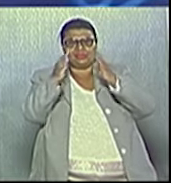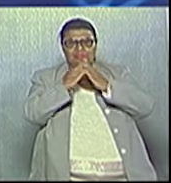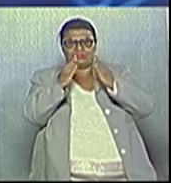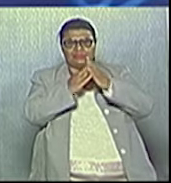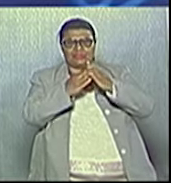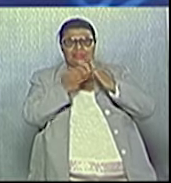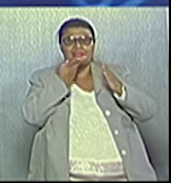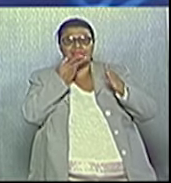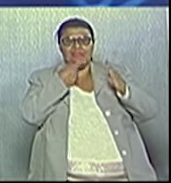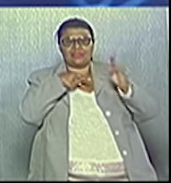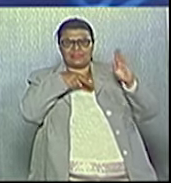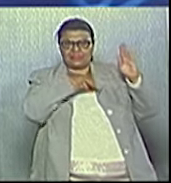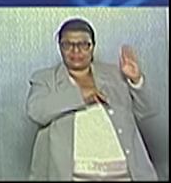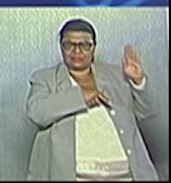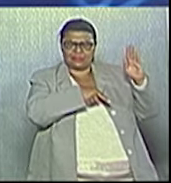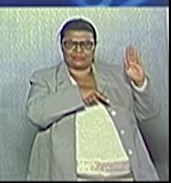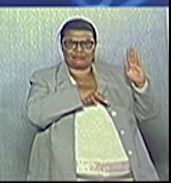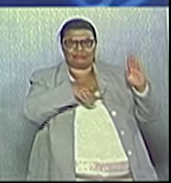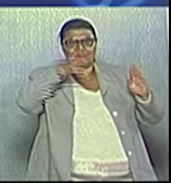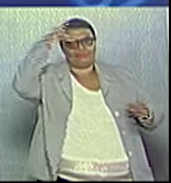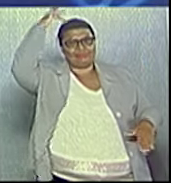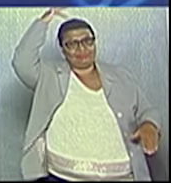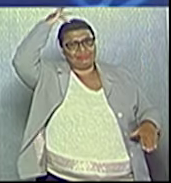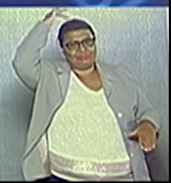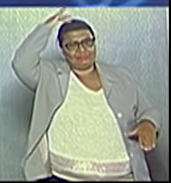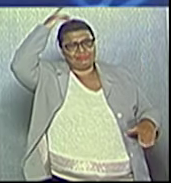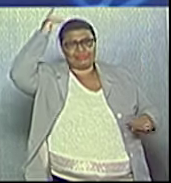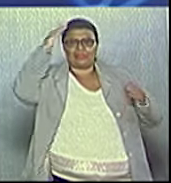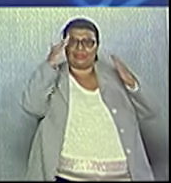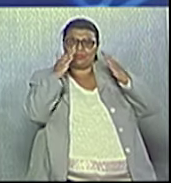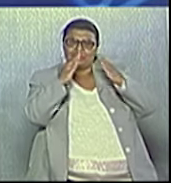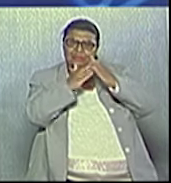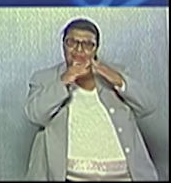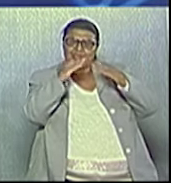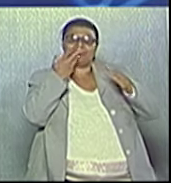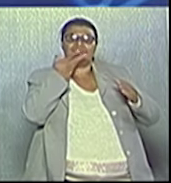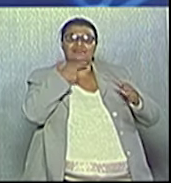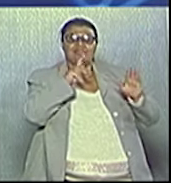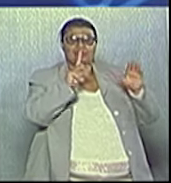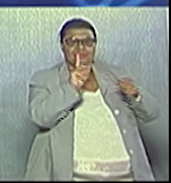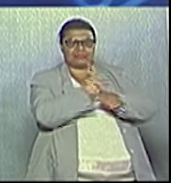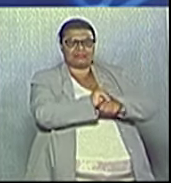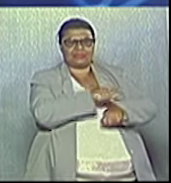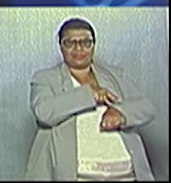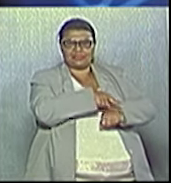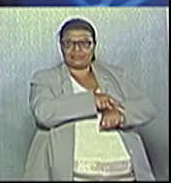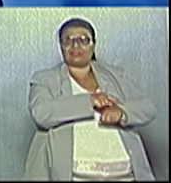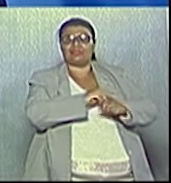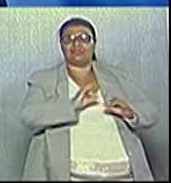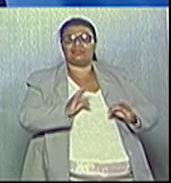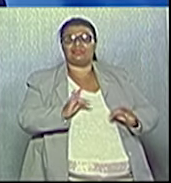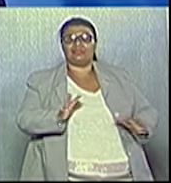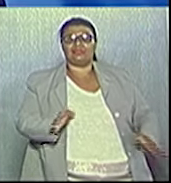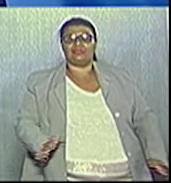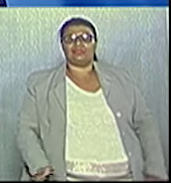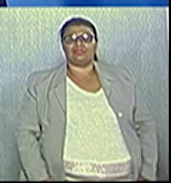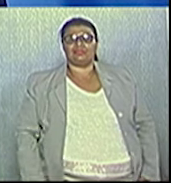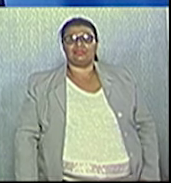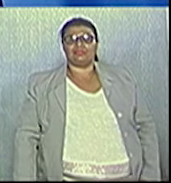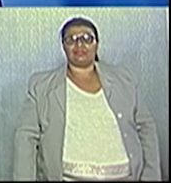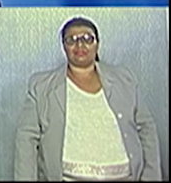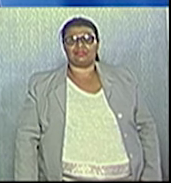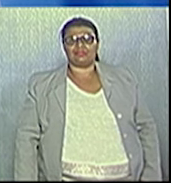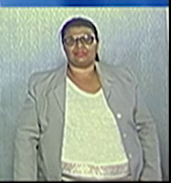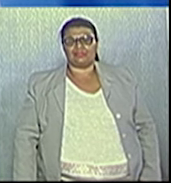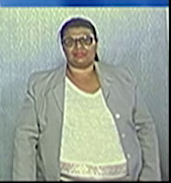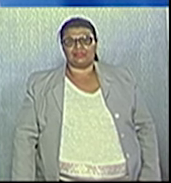mães poderem trabalhar é um absurdo. Vou construir mais creche para atender todas as crianças da cidade. Obrigado, candidato. Um minuto